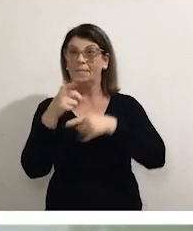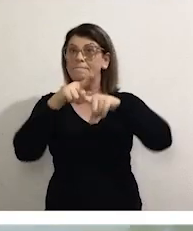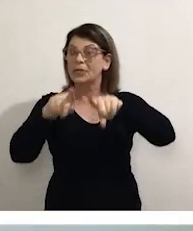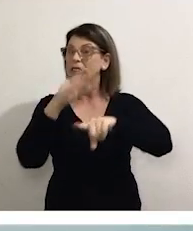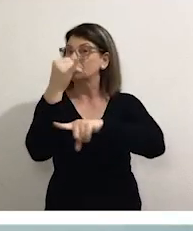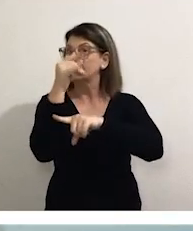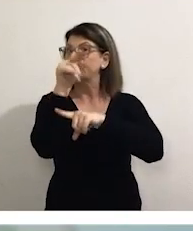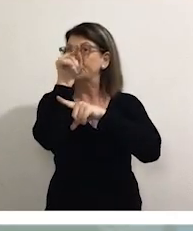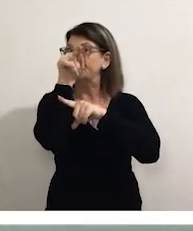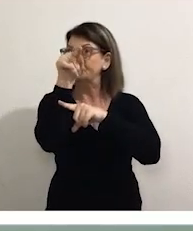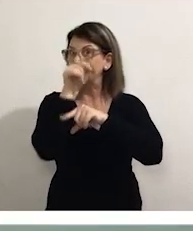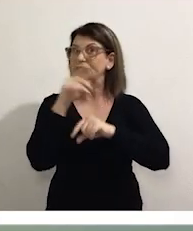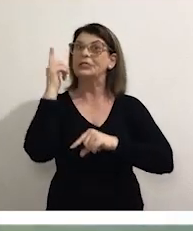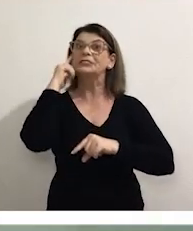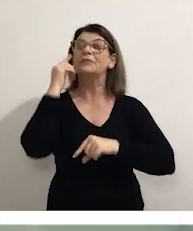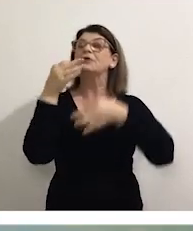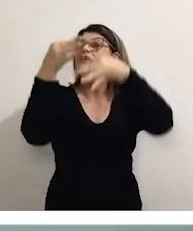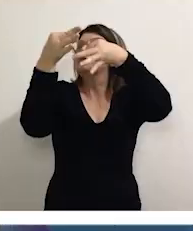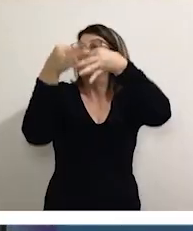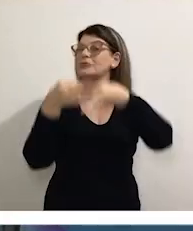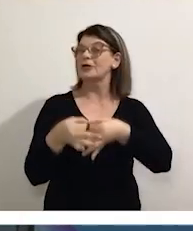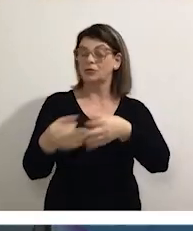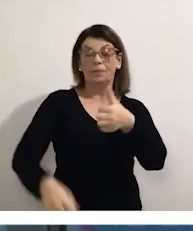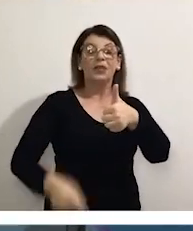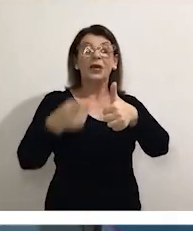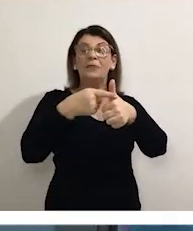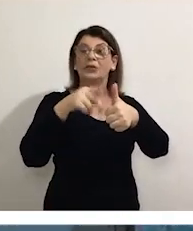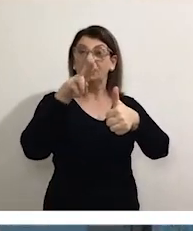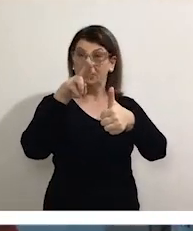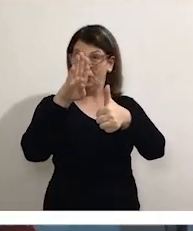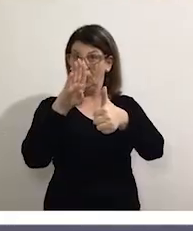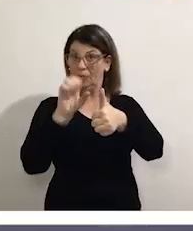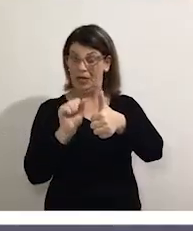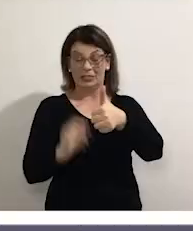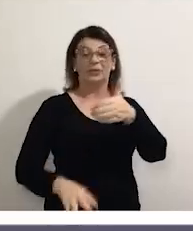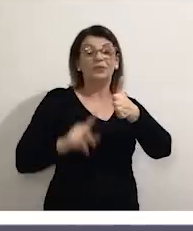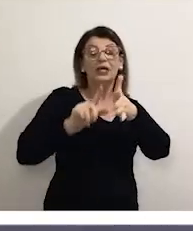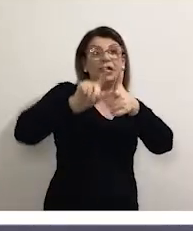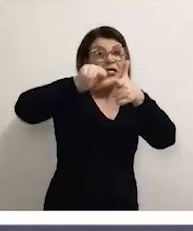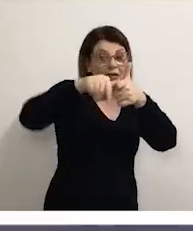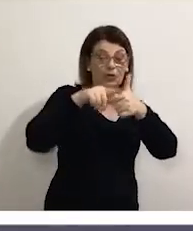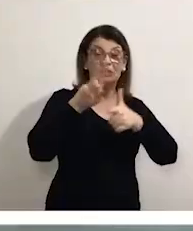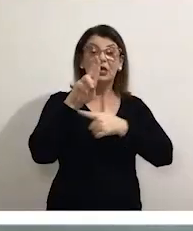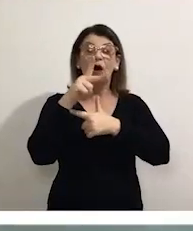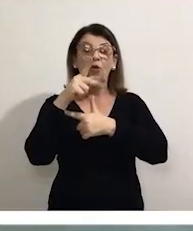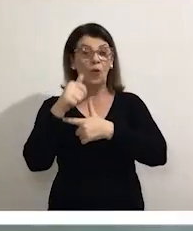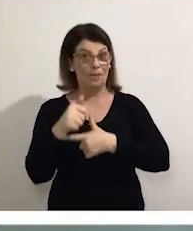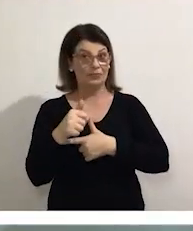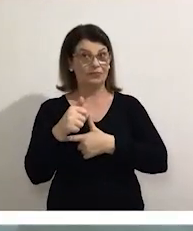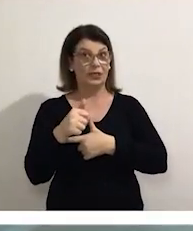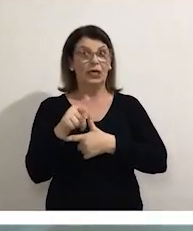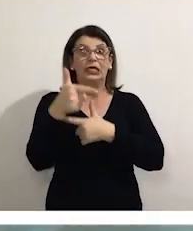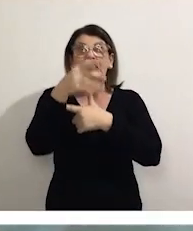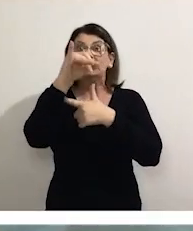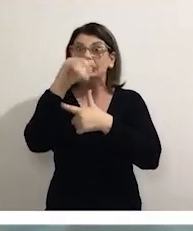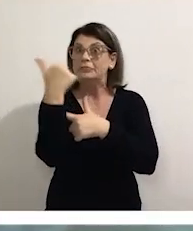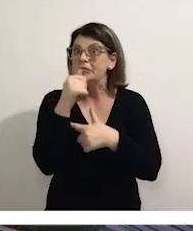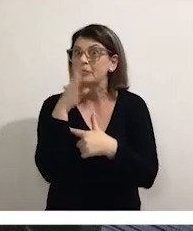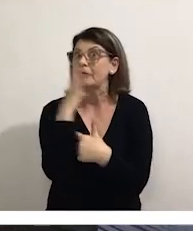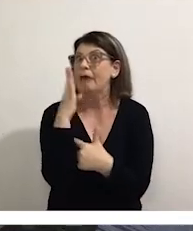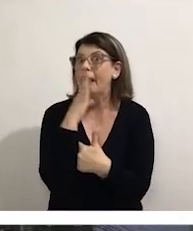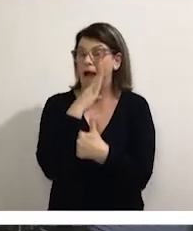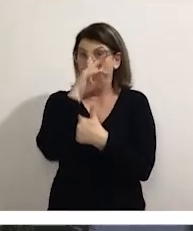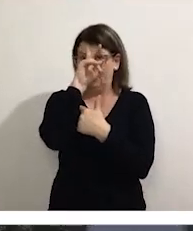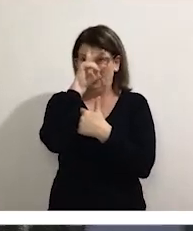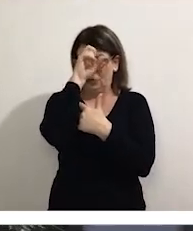importante que você procure o serviço certo. Primeiro UBS, fora de horário, a UPA. E em caso de emergência, o